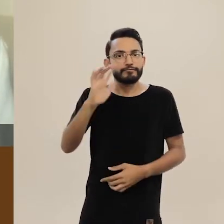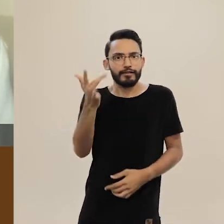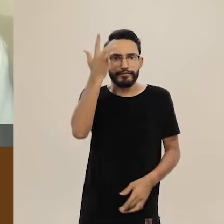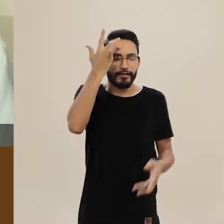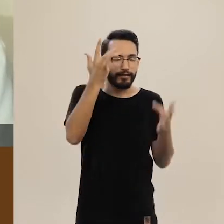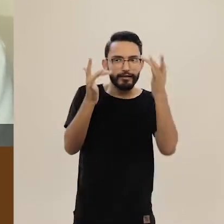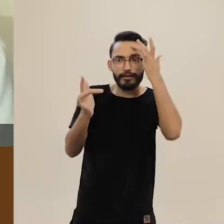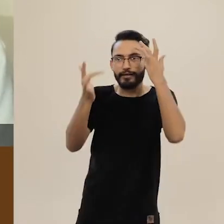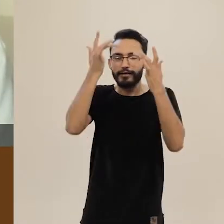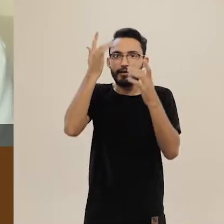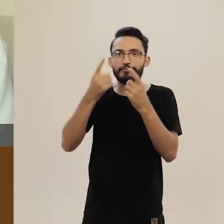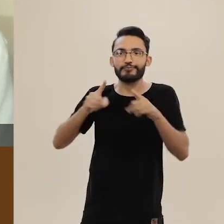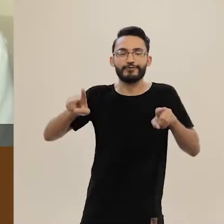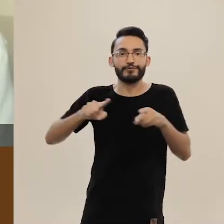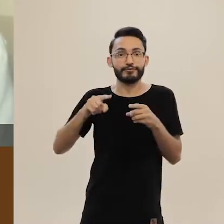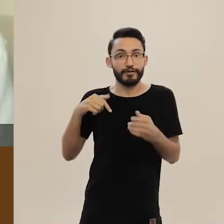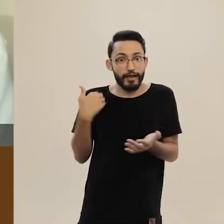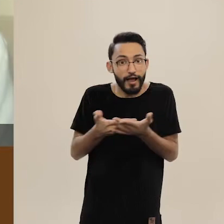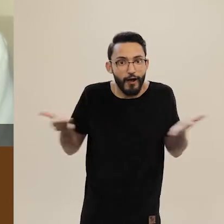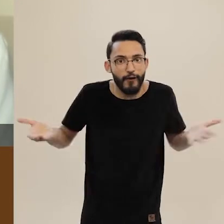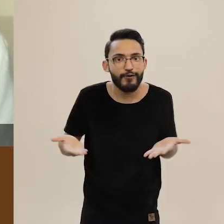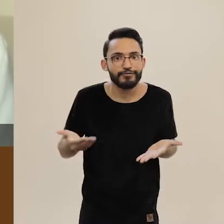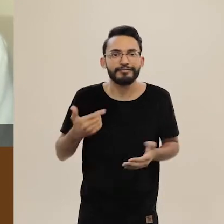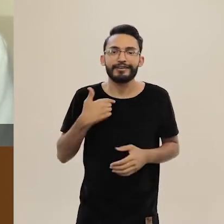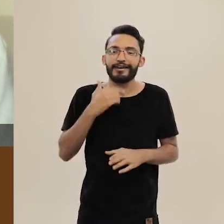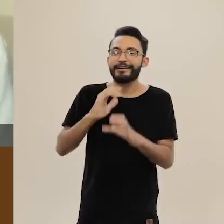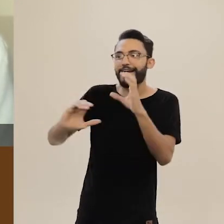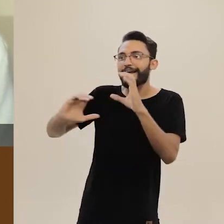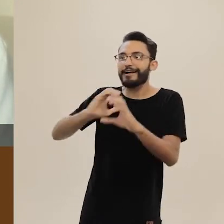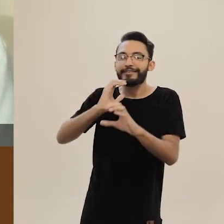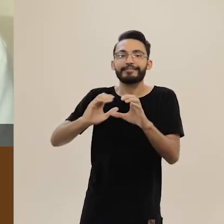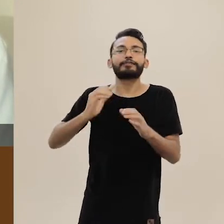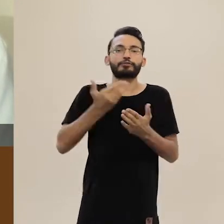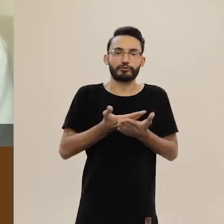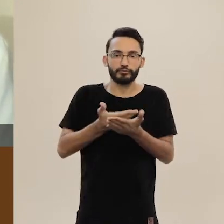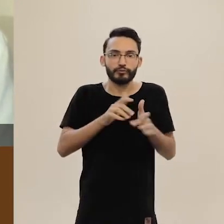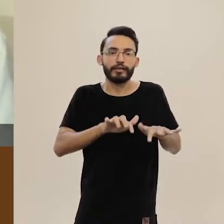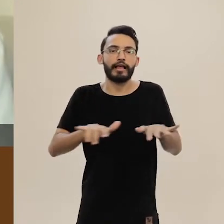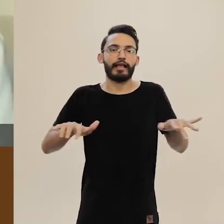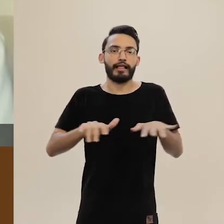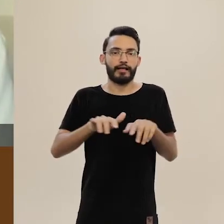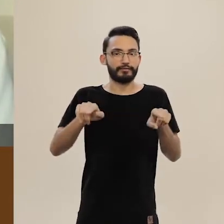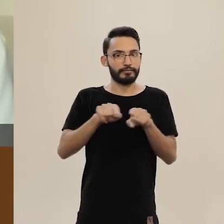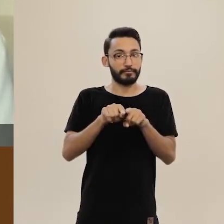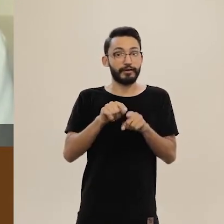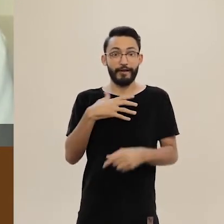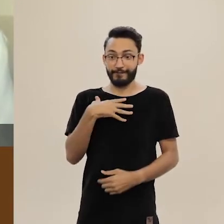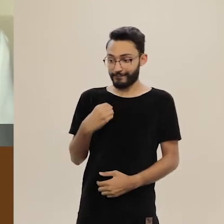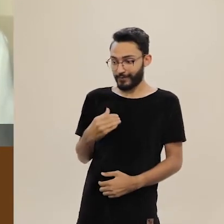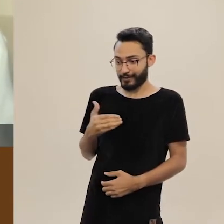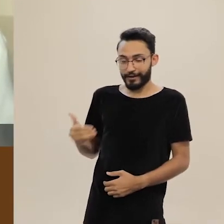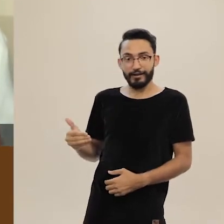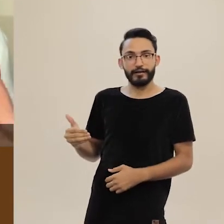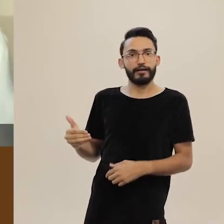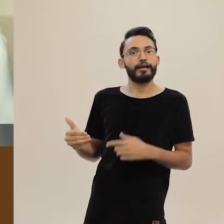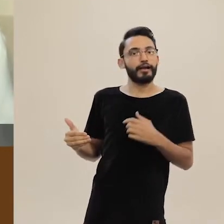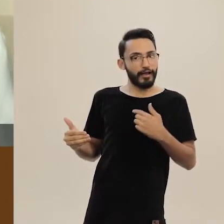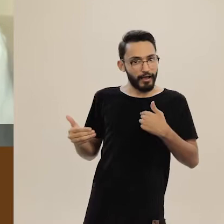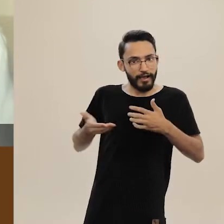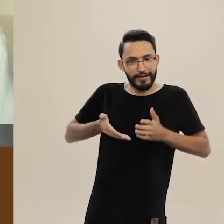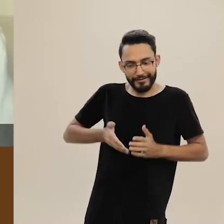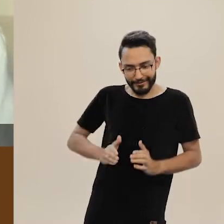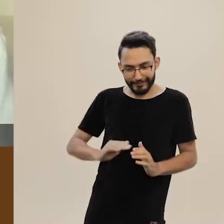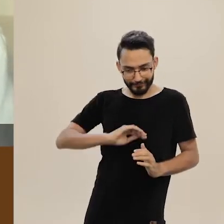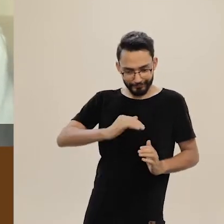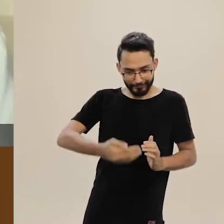várias de suas músicas. Hoje, eu canto e estudo teclado. Tenho um filho e desde que estava